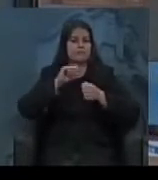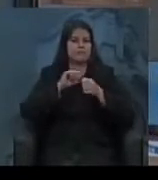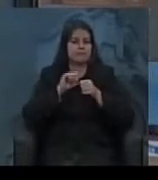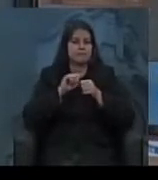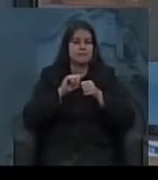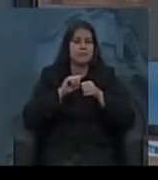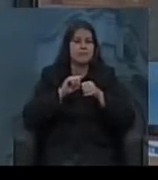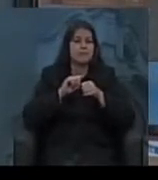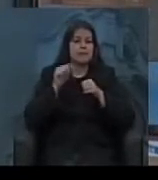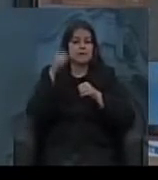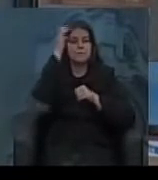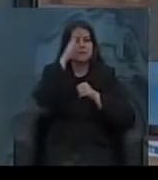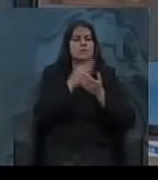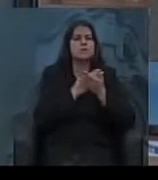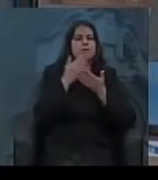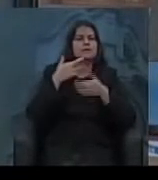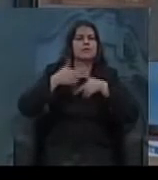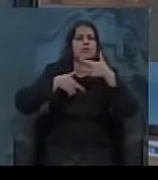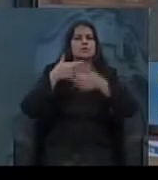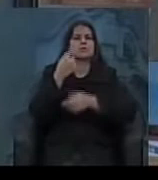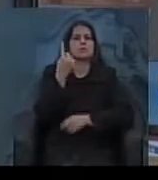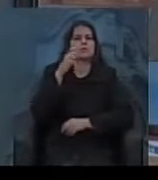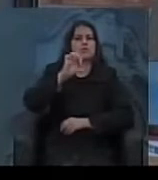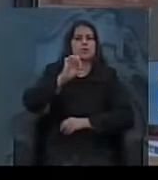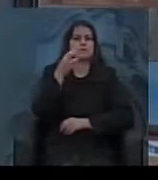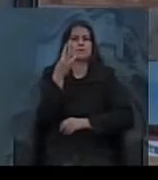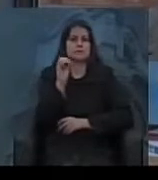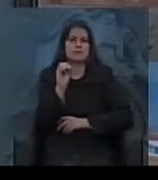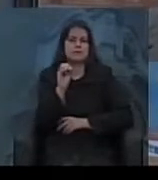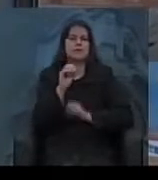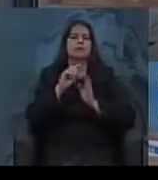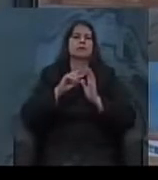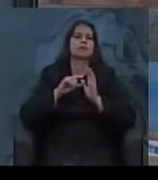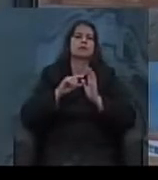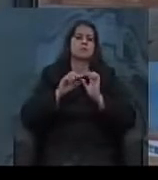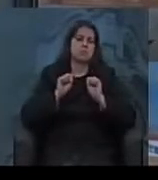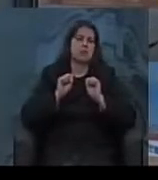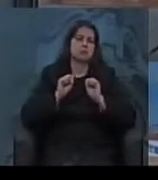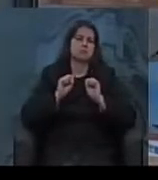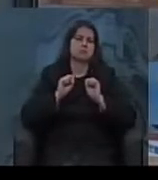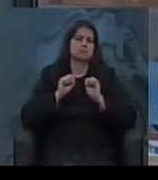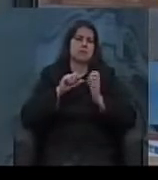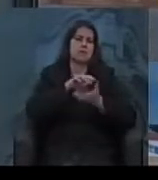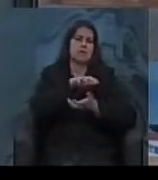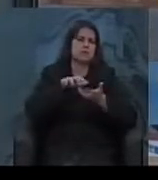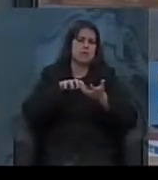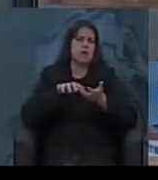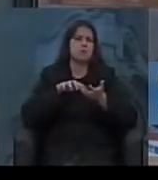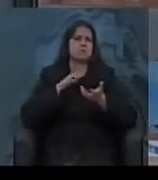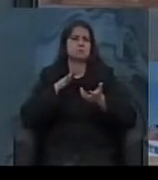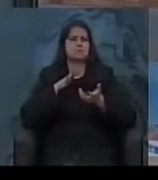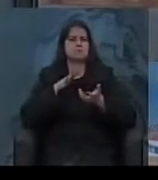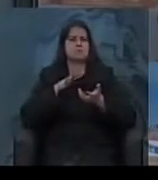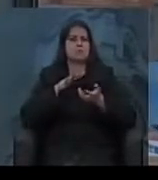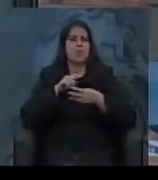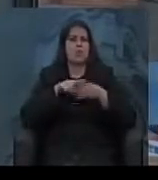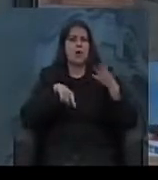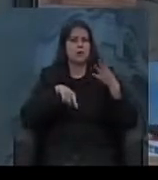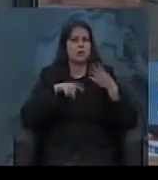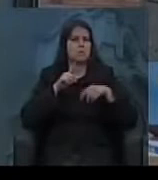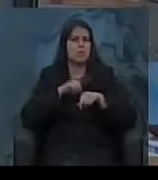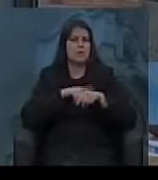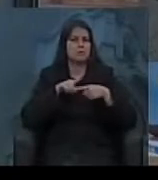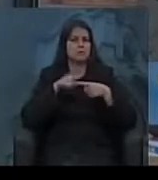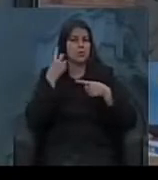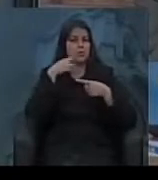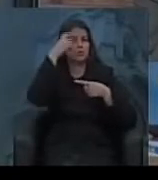Aqui no Brasil acontece a Revolução de 30, que, na verdade, ela pode ser dividida em três esferas, uma esfera cultural, que